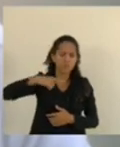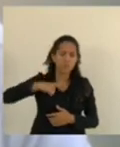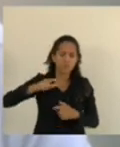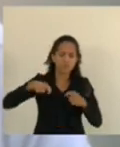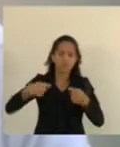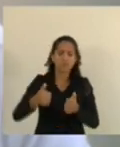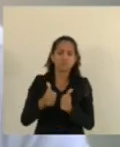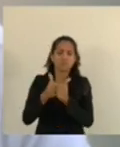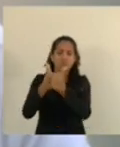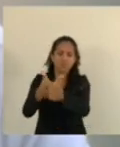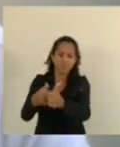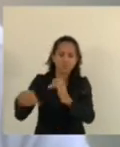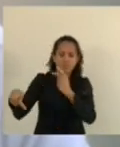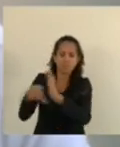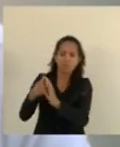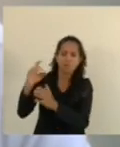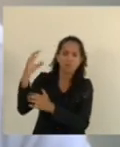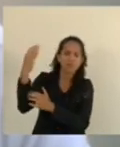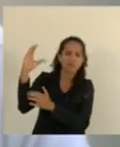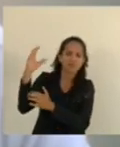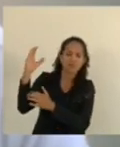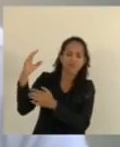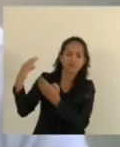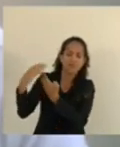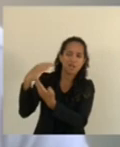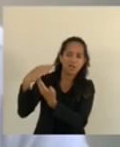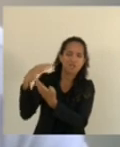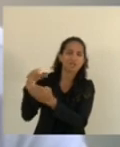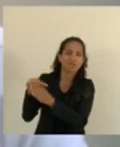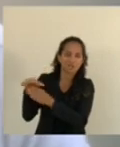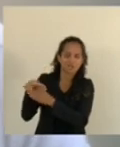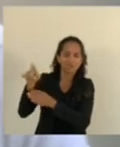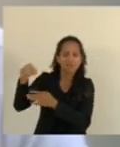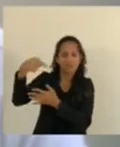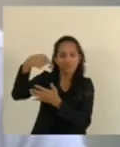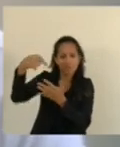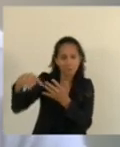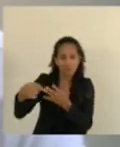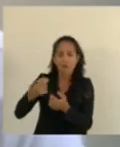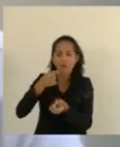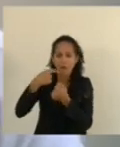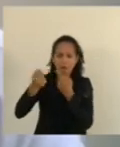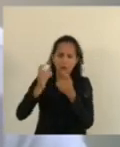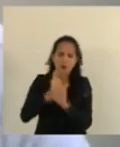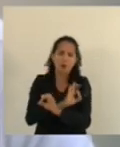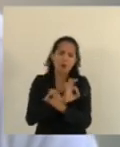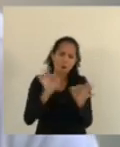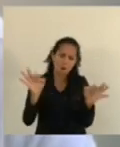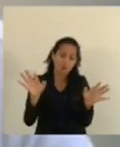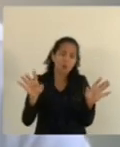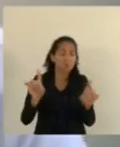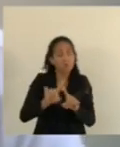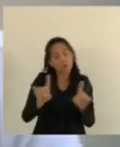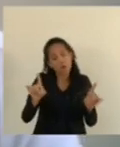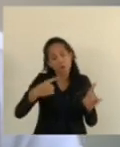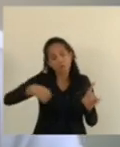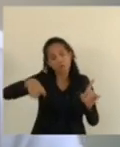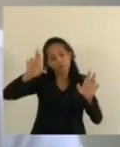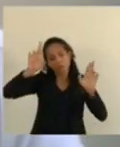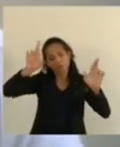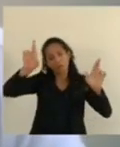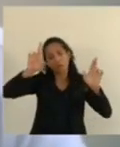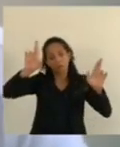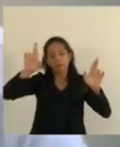que seguir as evidências científicas. E esses medicamentos seriam ótimos. Nós estamos aqui na torcida para que